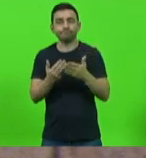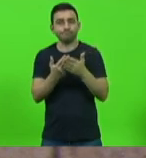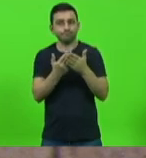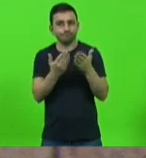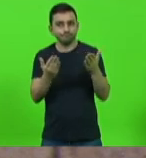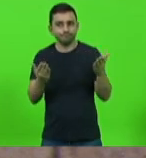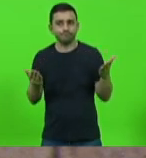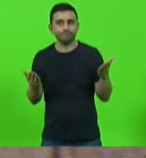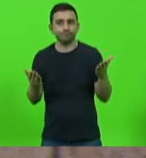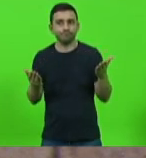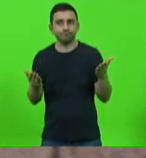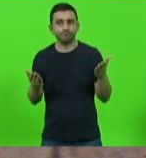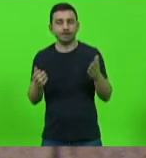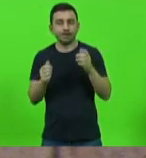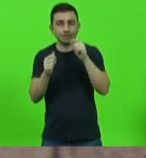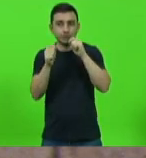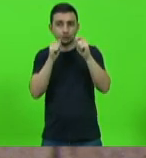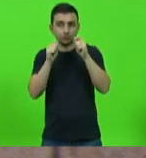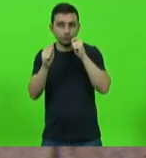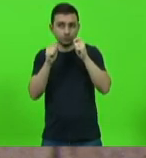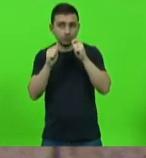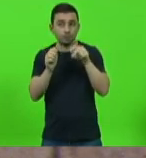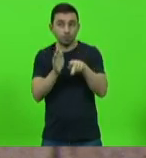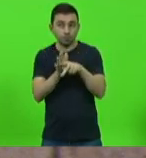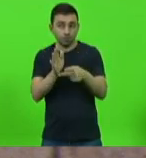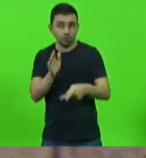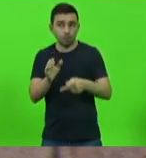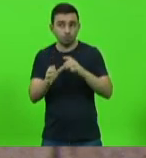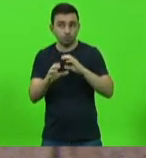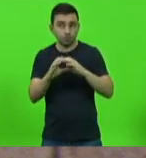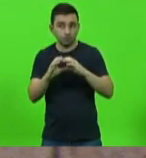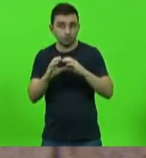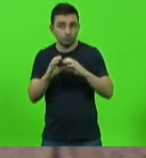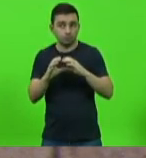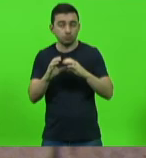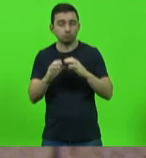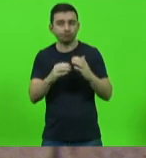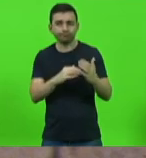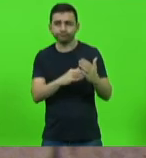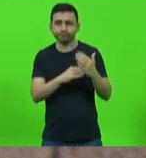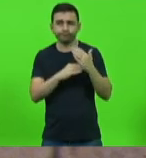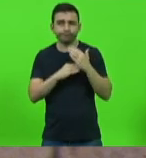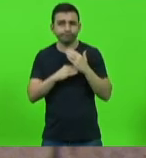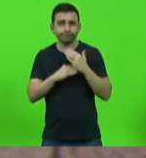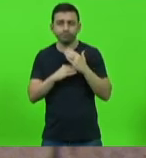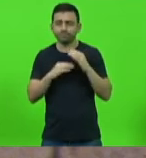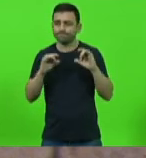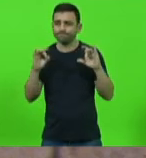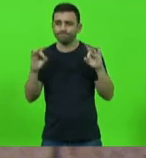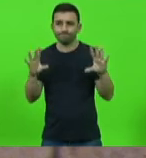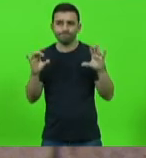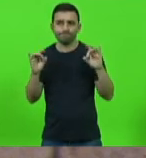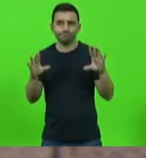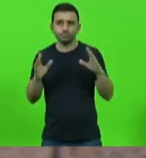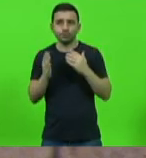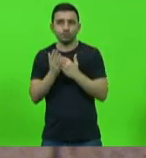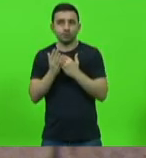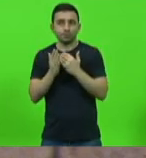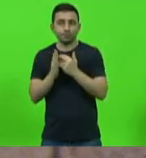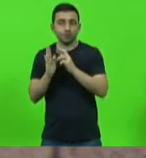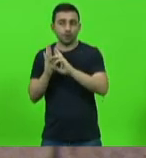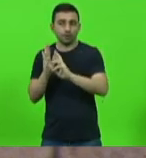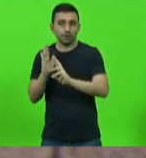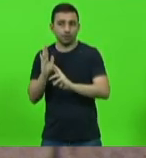a assessoria de comunicação dessa casa, que nos ajudou de uma maneira muito especial, o relatório